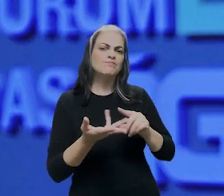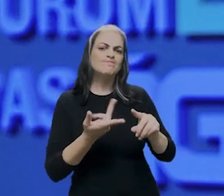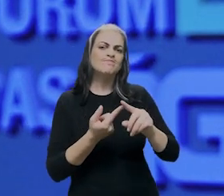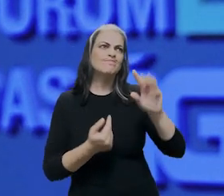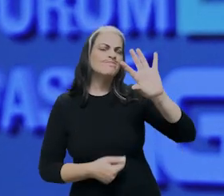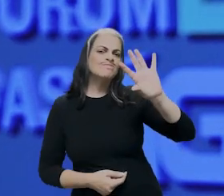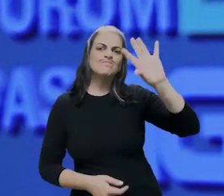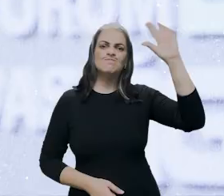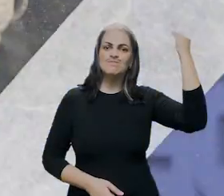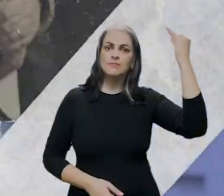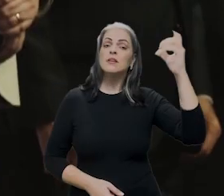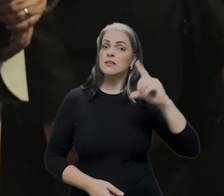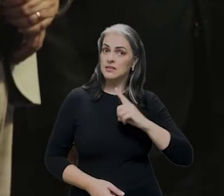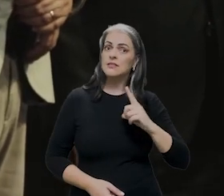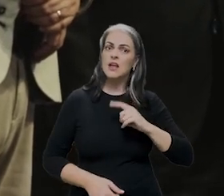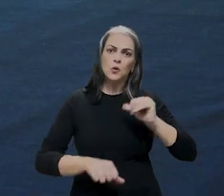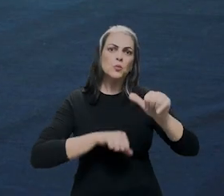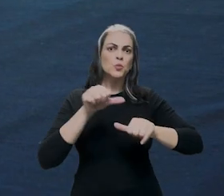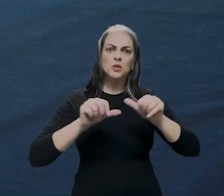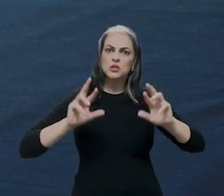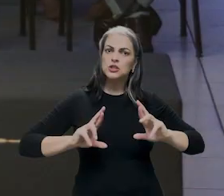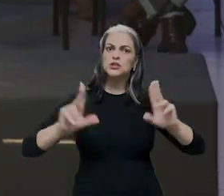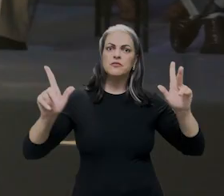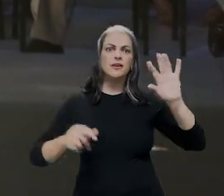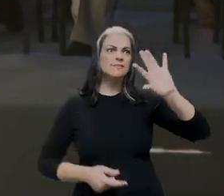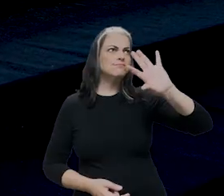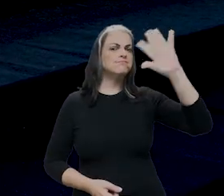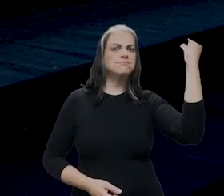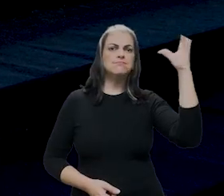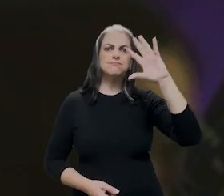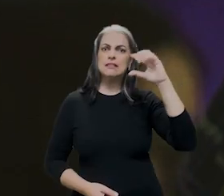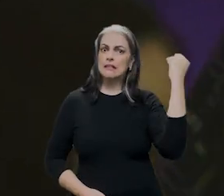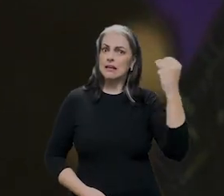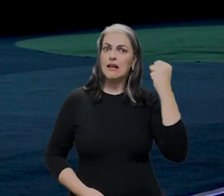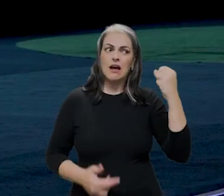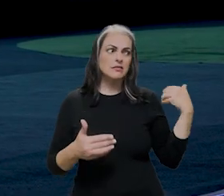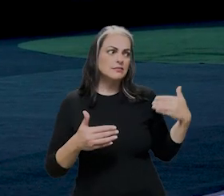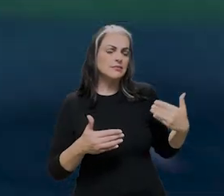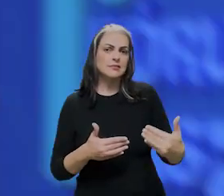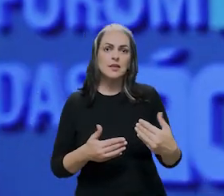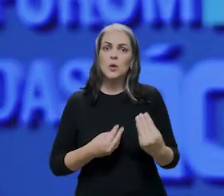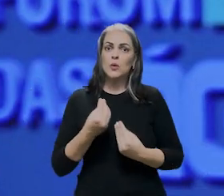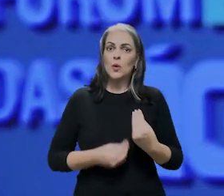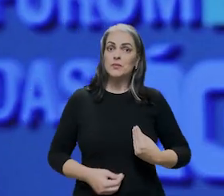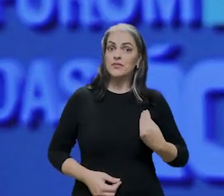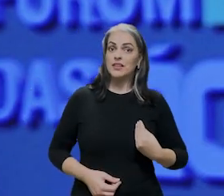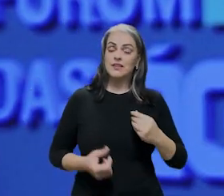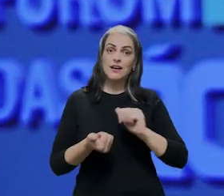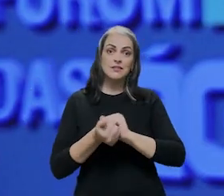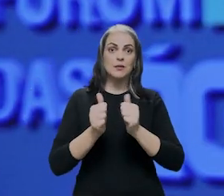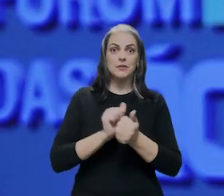os efeitos climáticos, as mudanças que os comportamentos climáticos extremos têm trazido na nossa rotina e nos